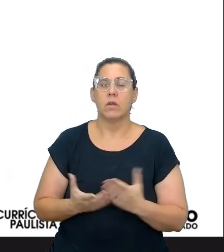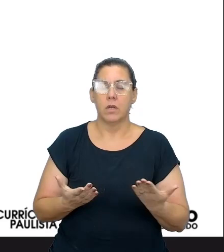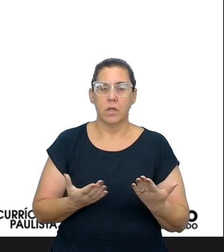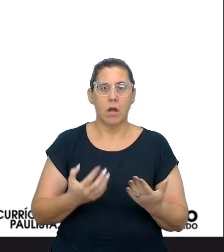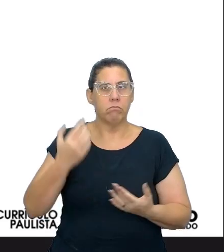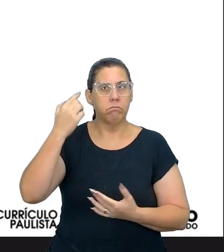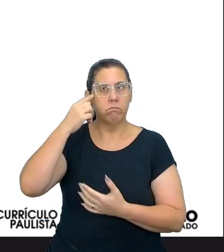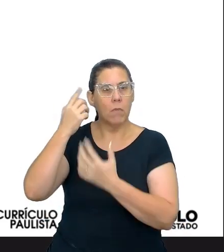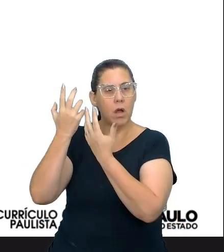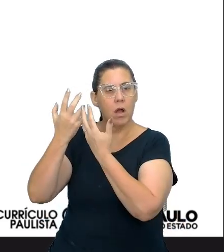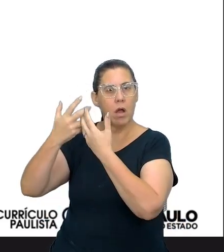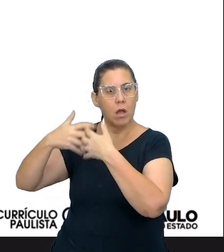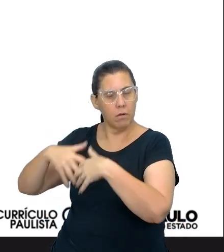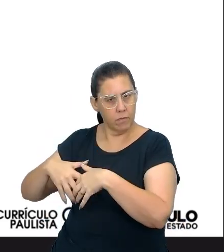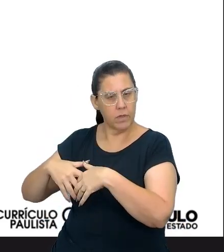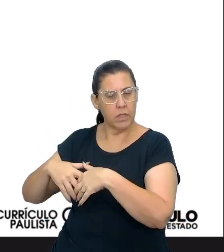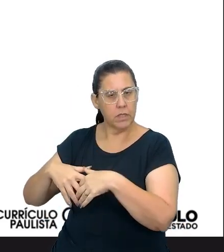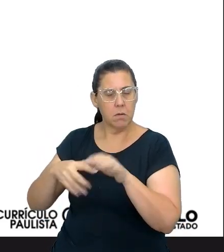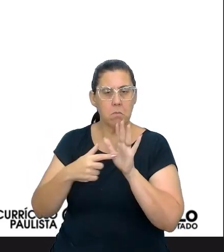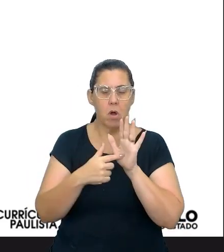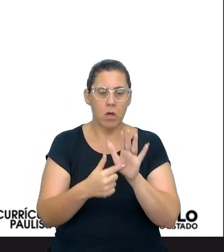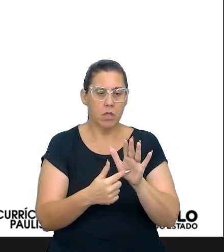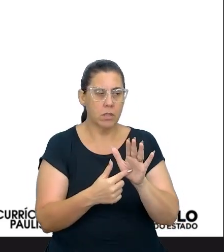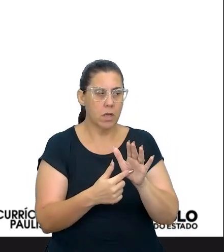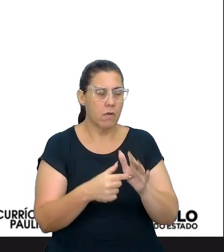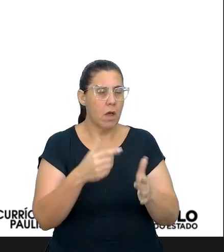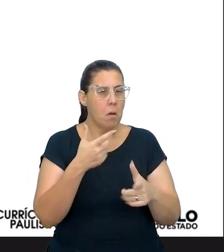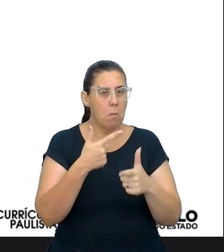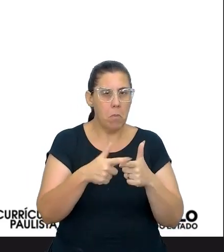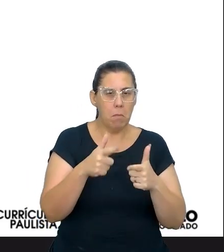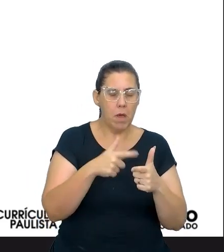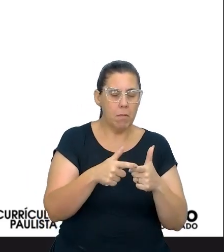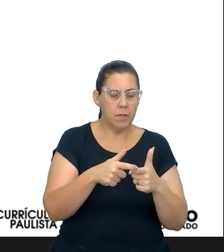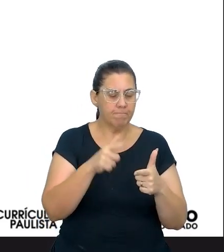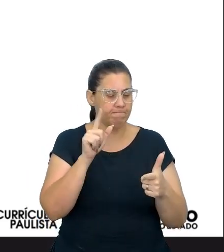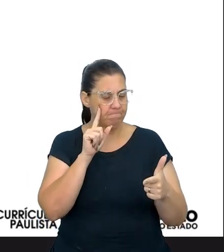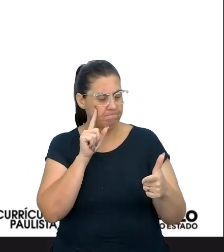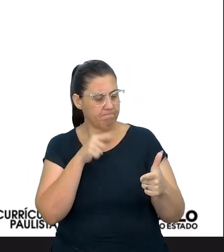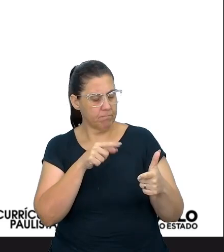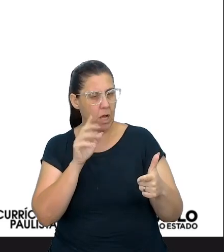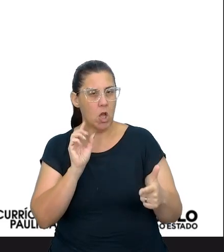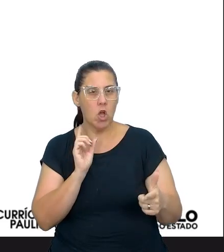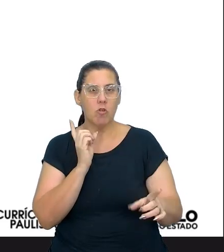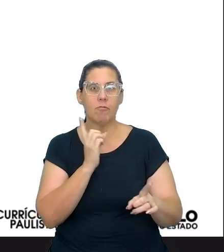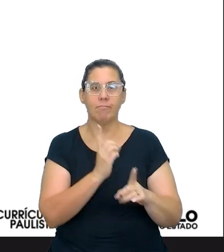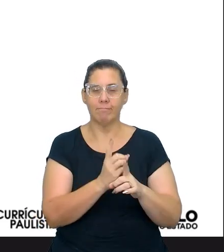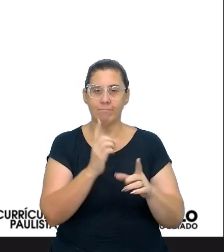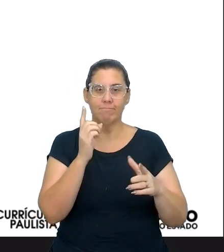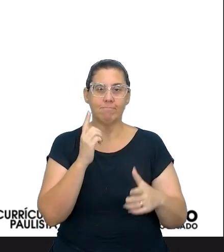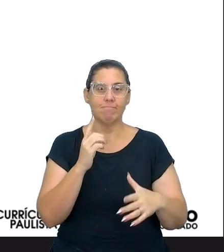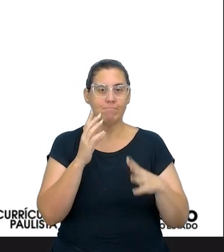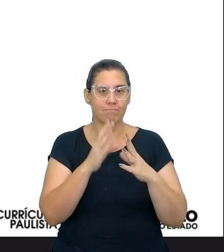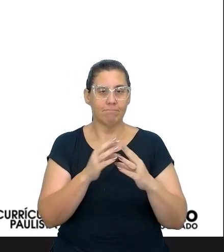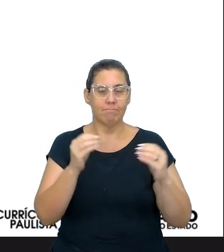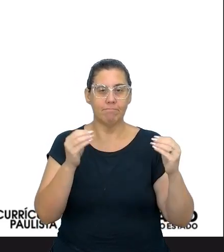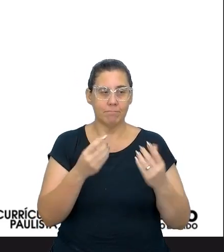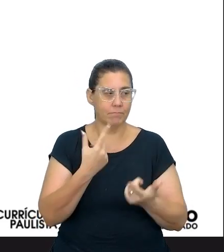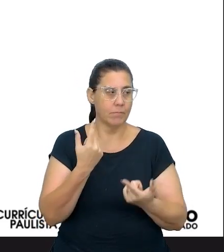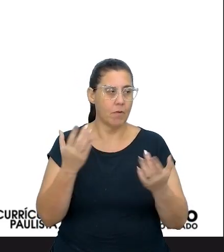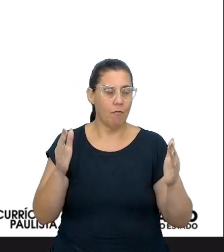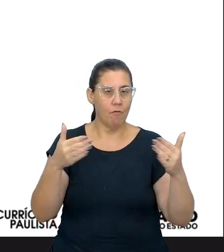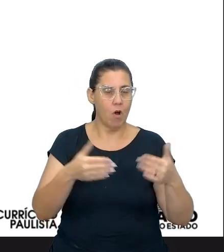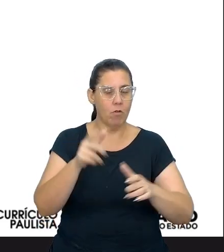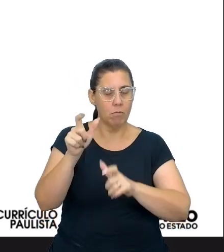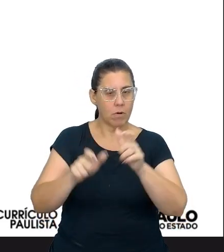reflexão e abordar problemas com foco nas resoluções. Então, a partir de um pensamento centrado em pessoas.